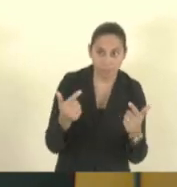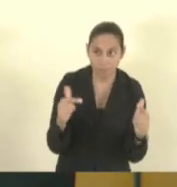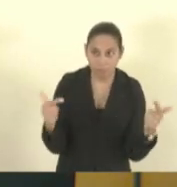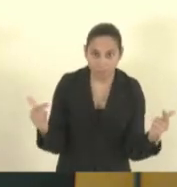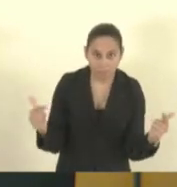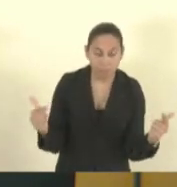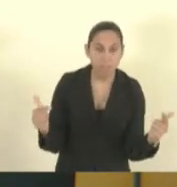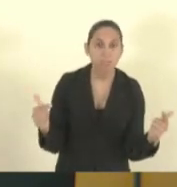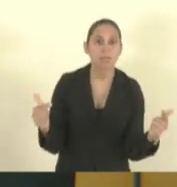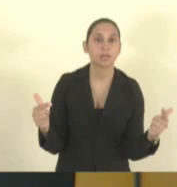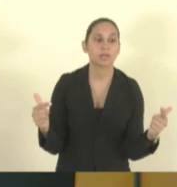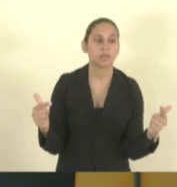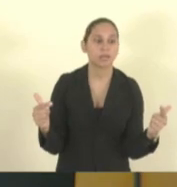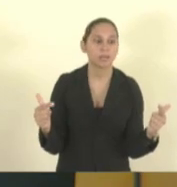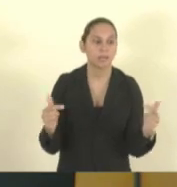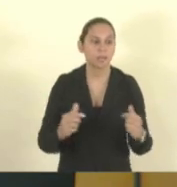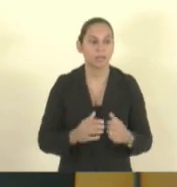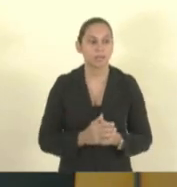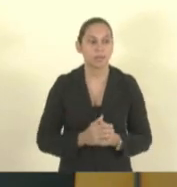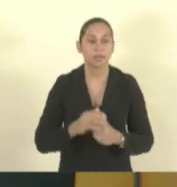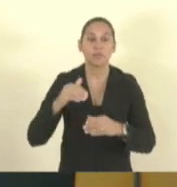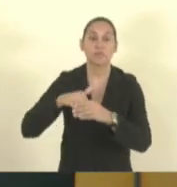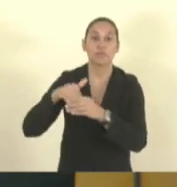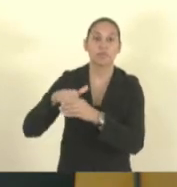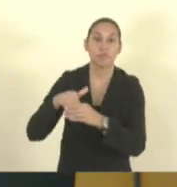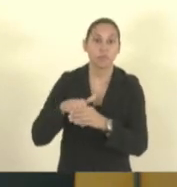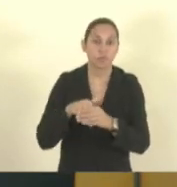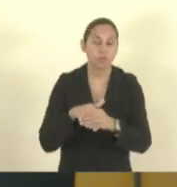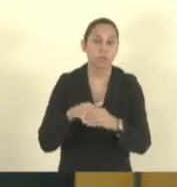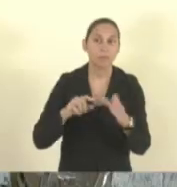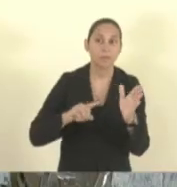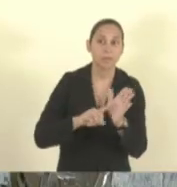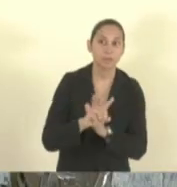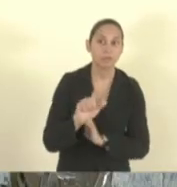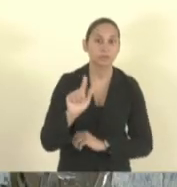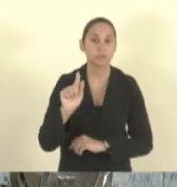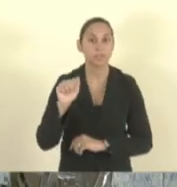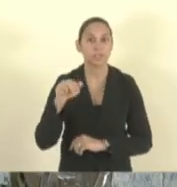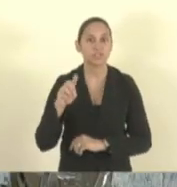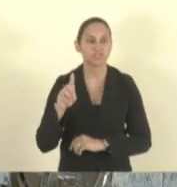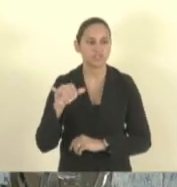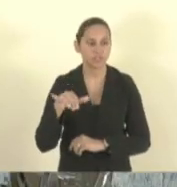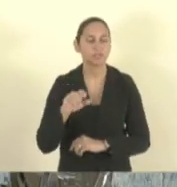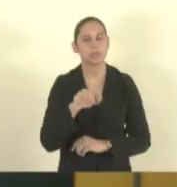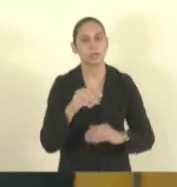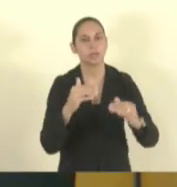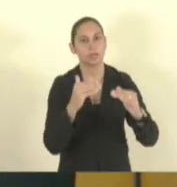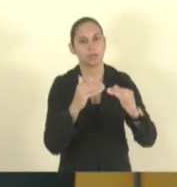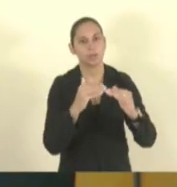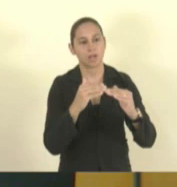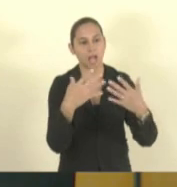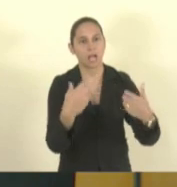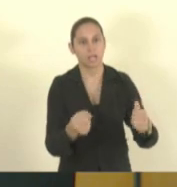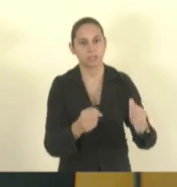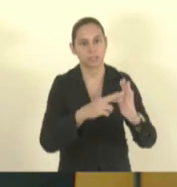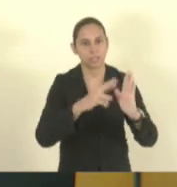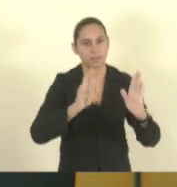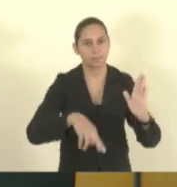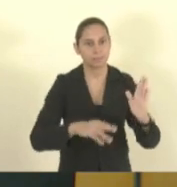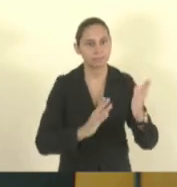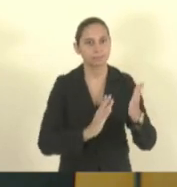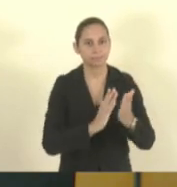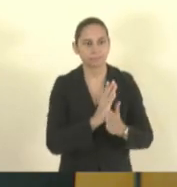Como vota o deputado Fabrício Gandini. Com o relator. Com o relator, deputado Danilo